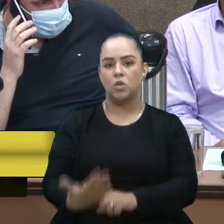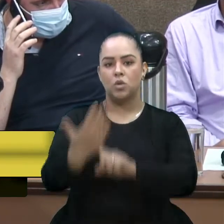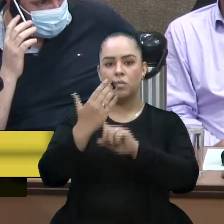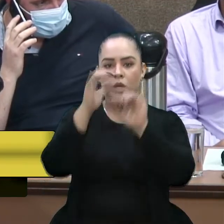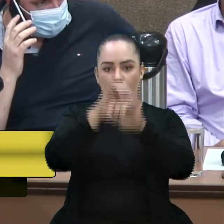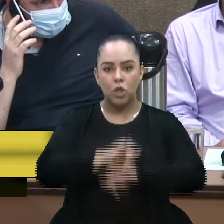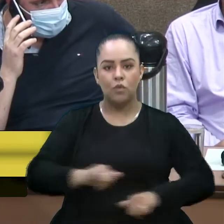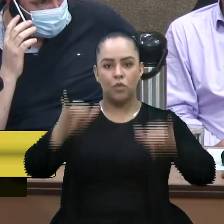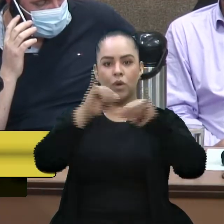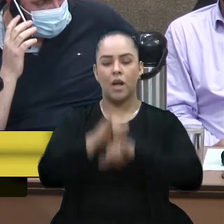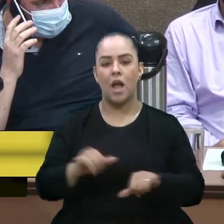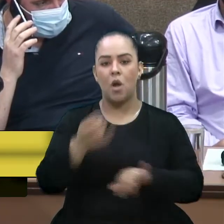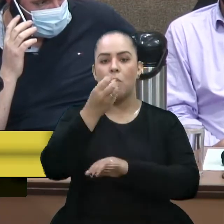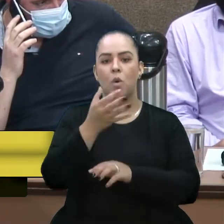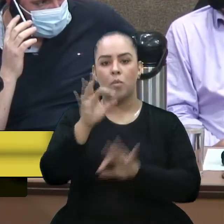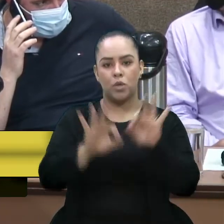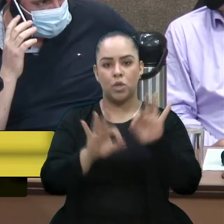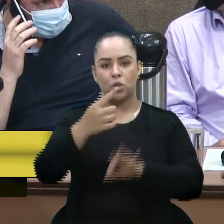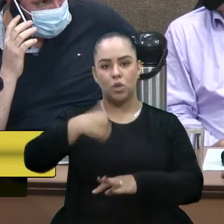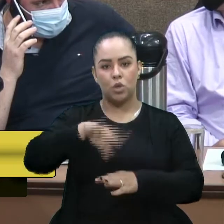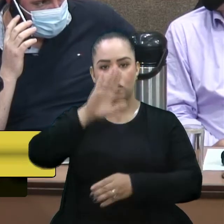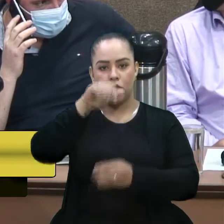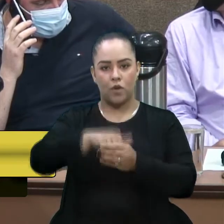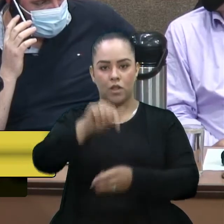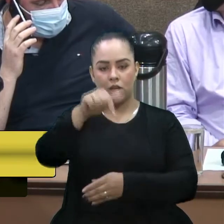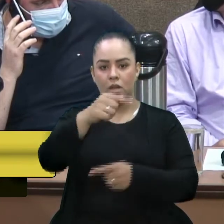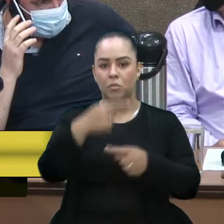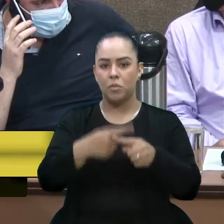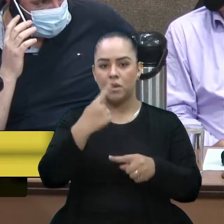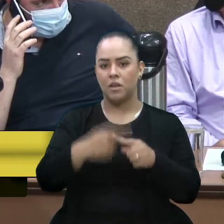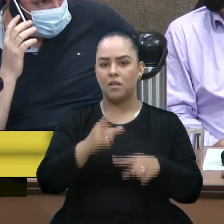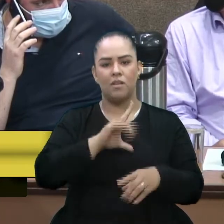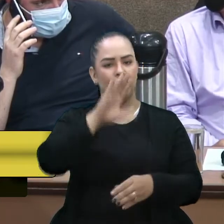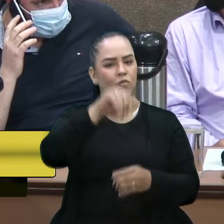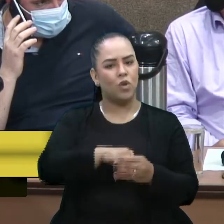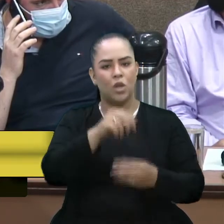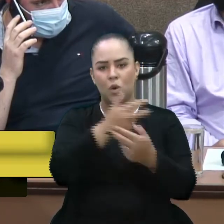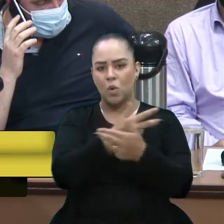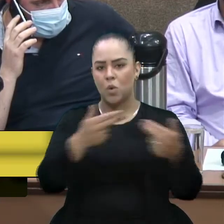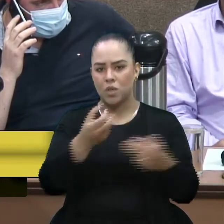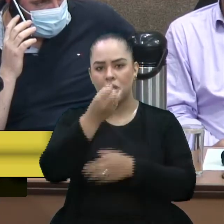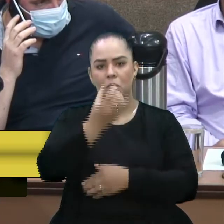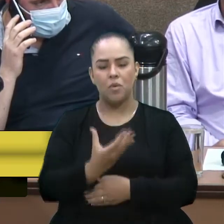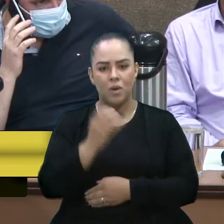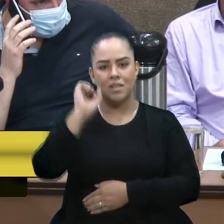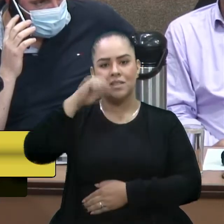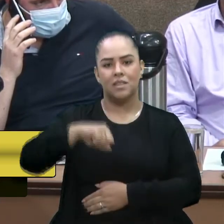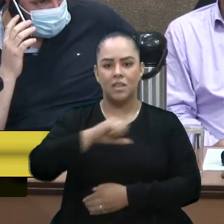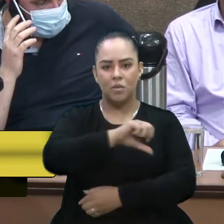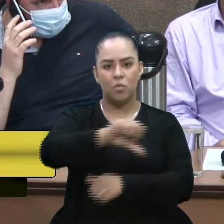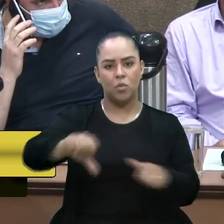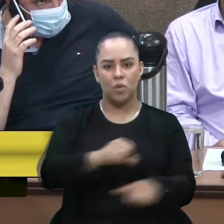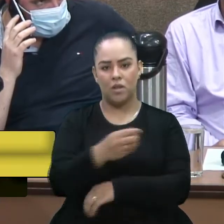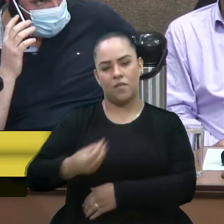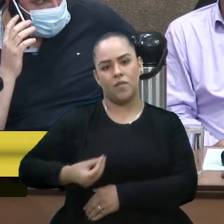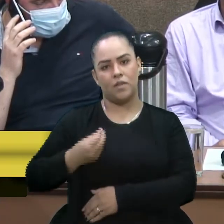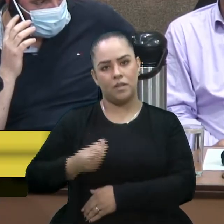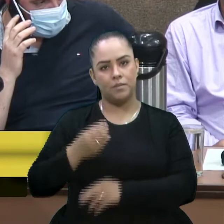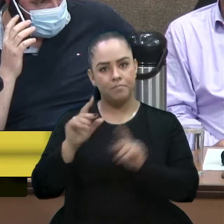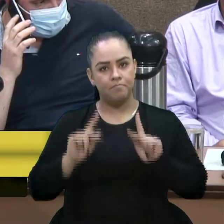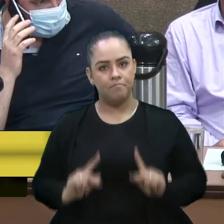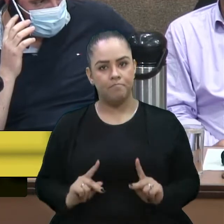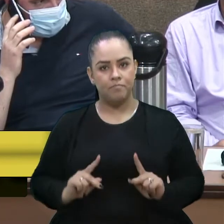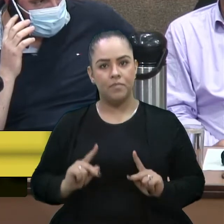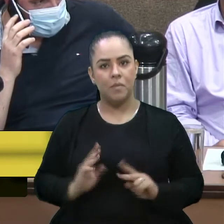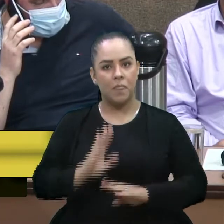projetos que a gente vota dentro dessa casa. Que a gente vota muita coisa boa, coisa que realmente muda a vida das pessoas, e às vezes